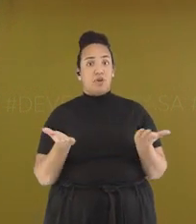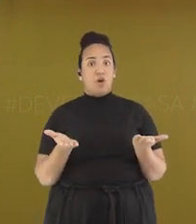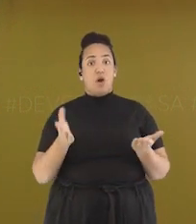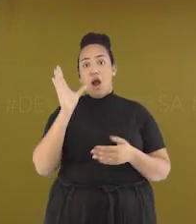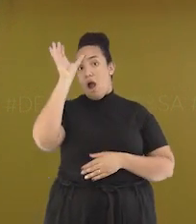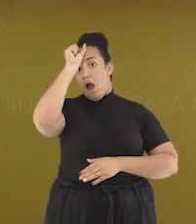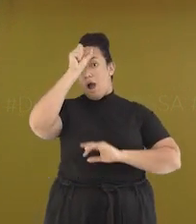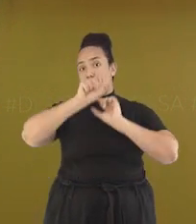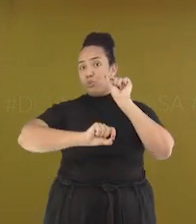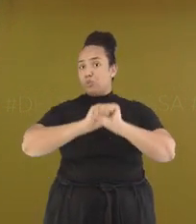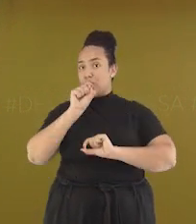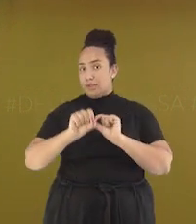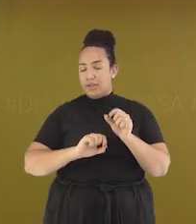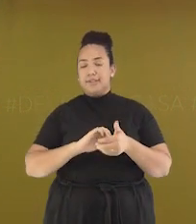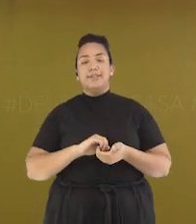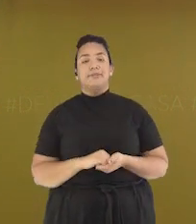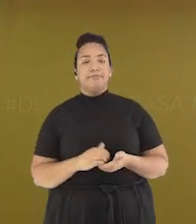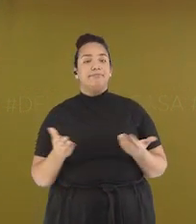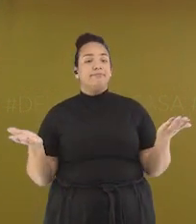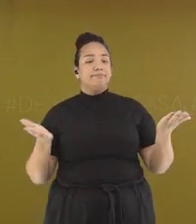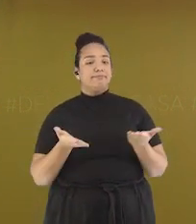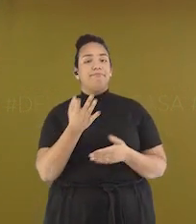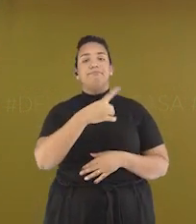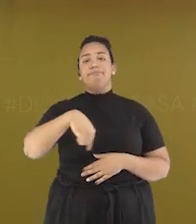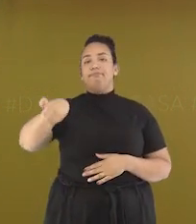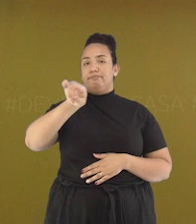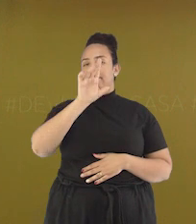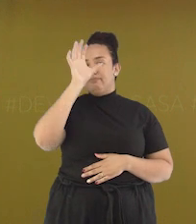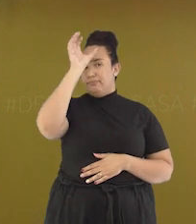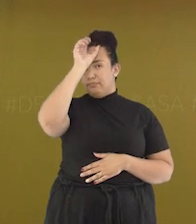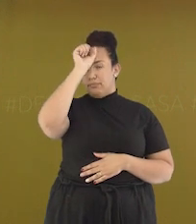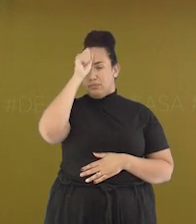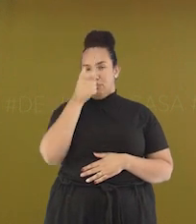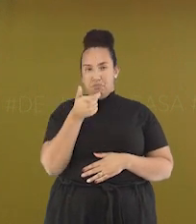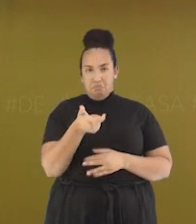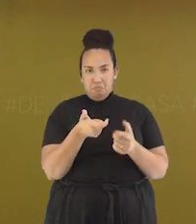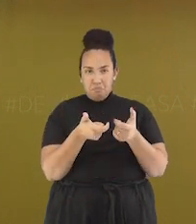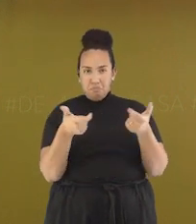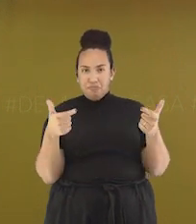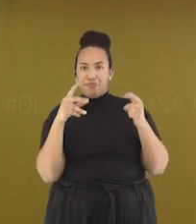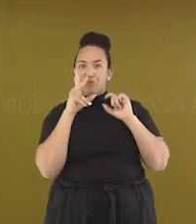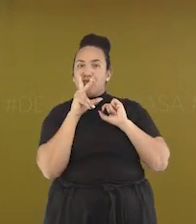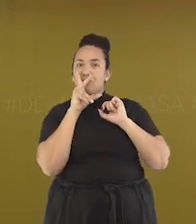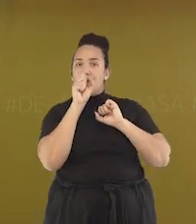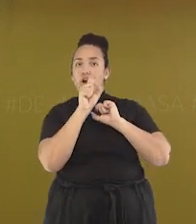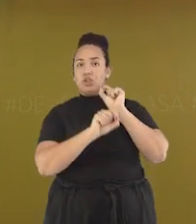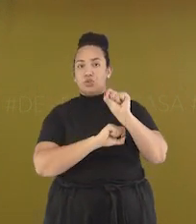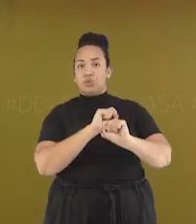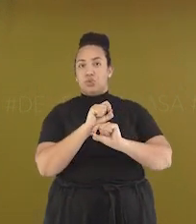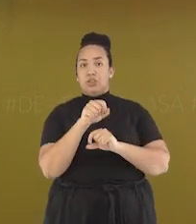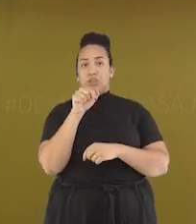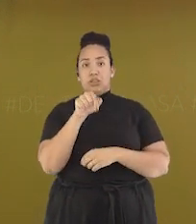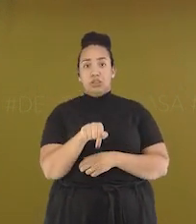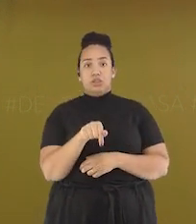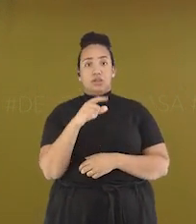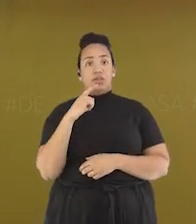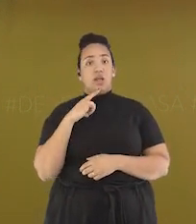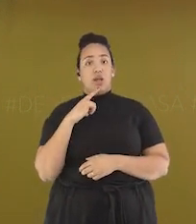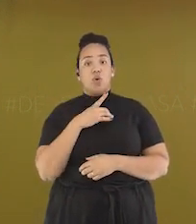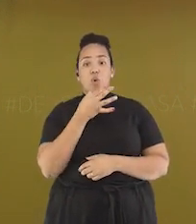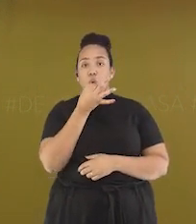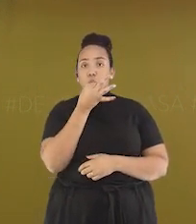aprendemos na aula de hoje? Hoje nós aprendemos que as sílabas tônicas São as sílabas pronunciadas com maior